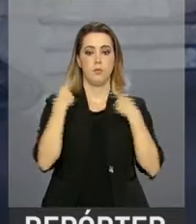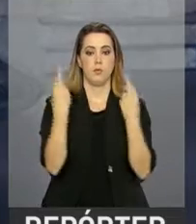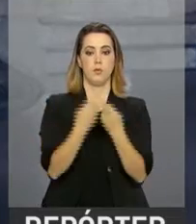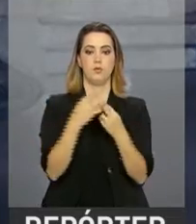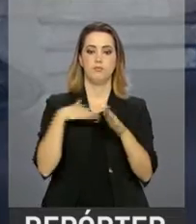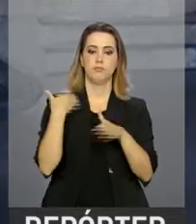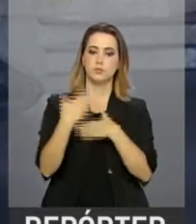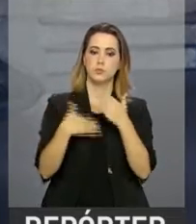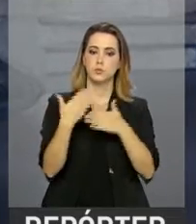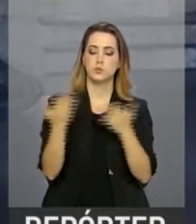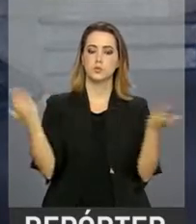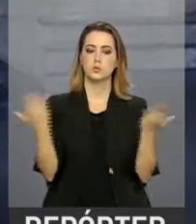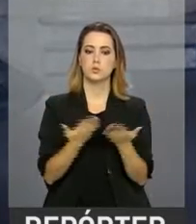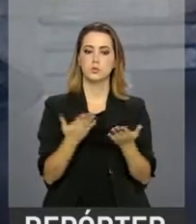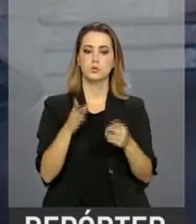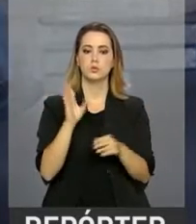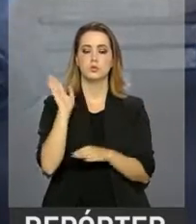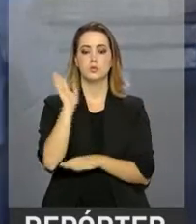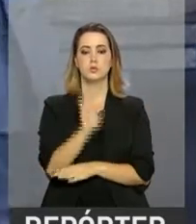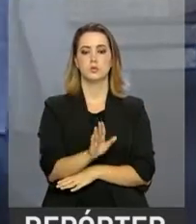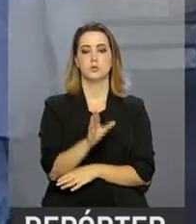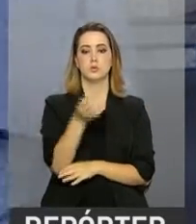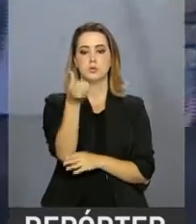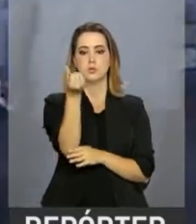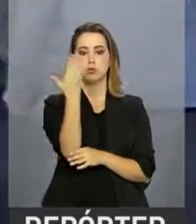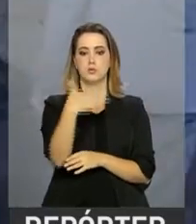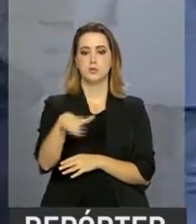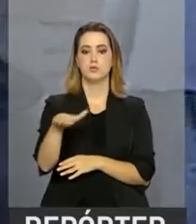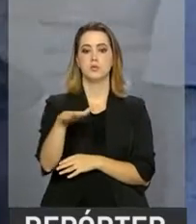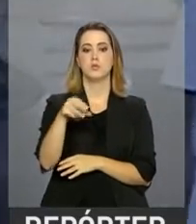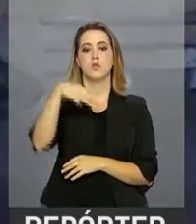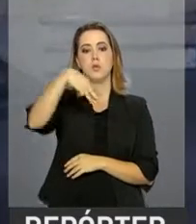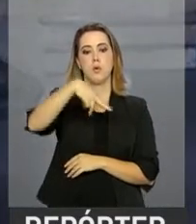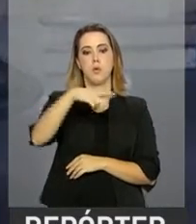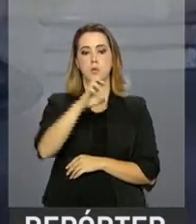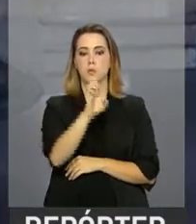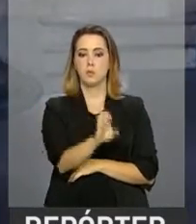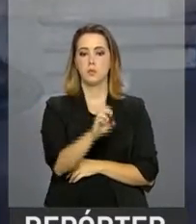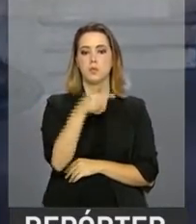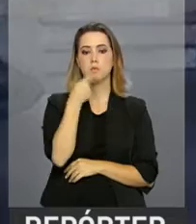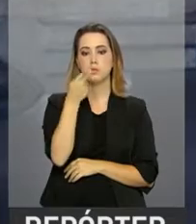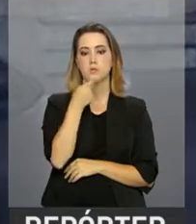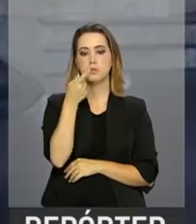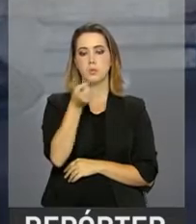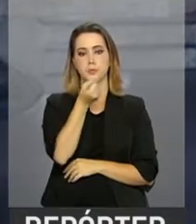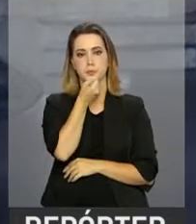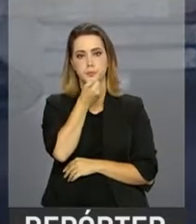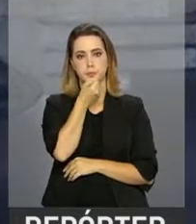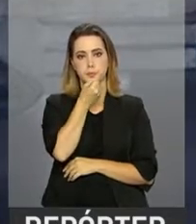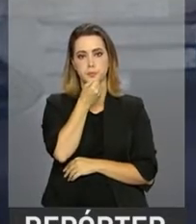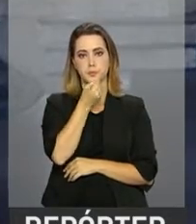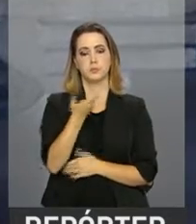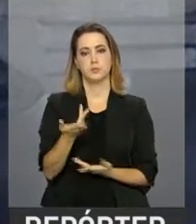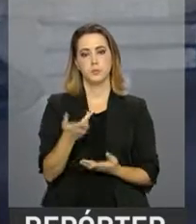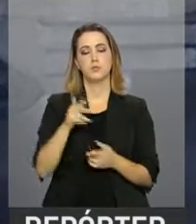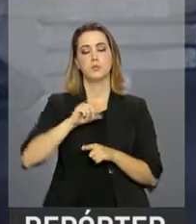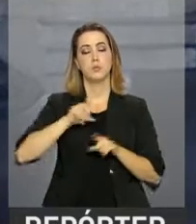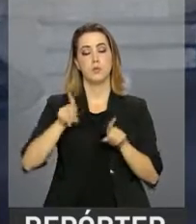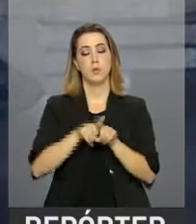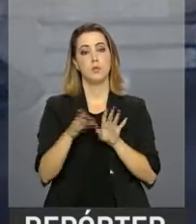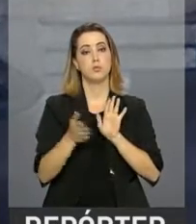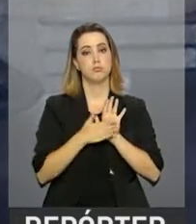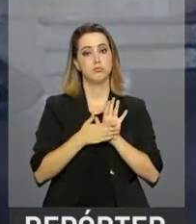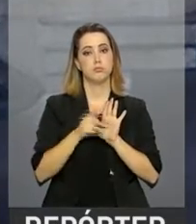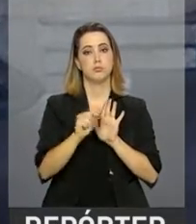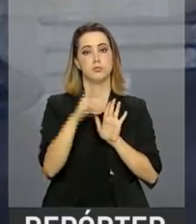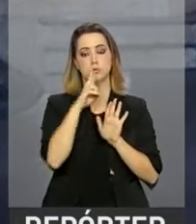continua agora à tarde e às seis e meia o ministro das Relações Exteriores, José Serra, deve fazer um pronunciamento à imprensa para apresentar